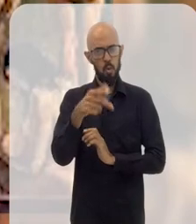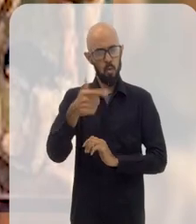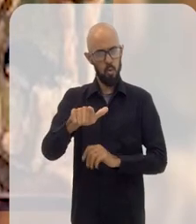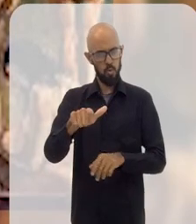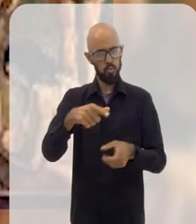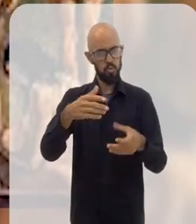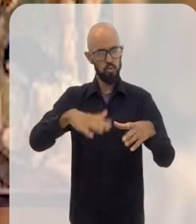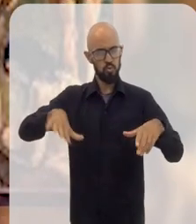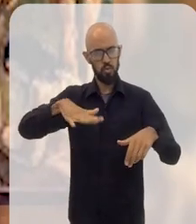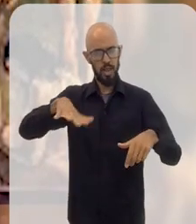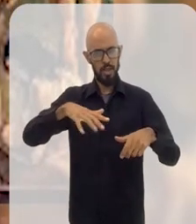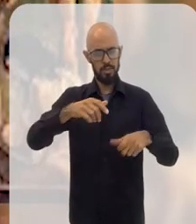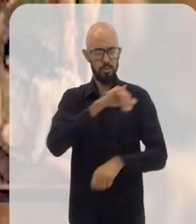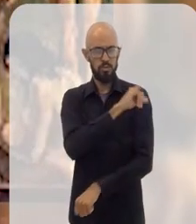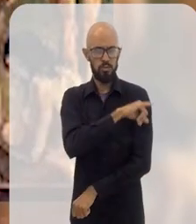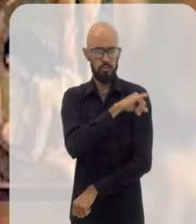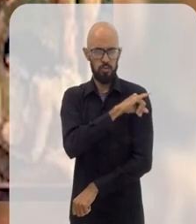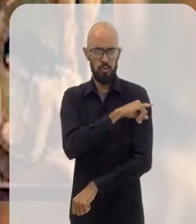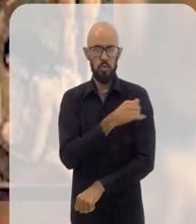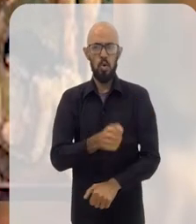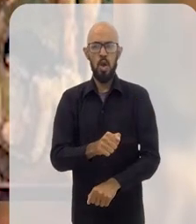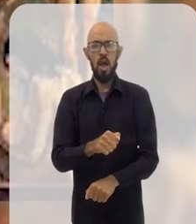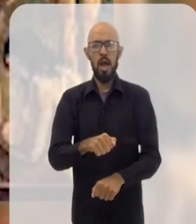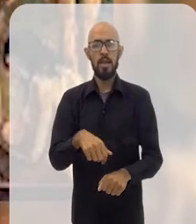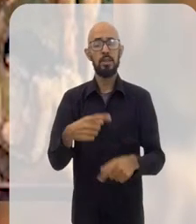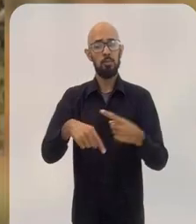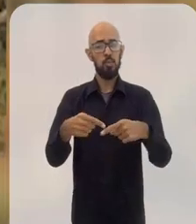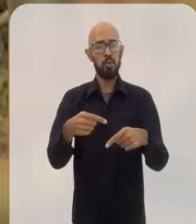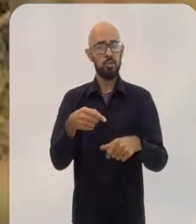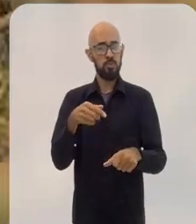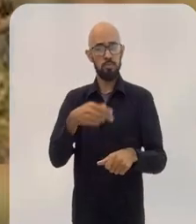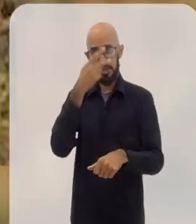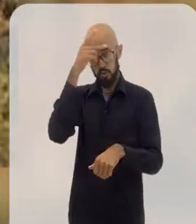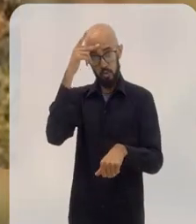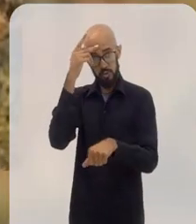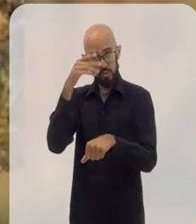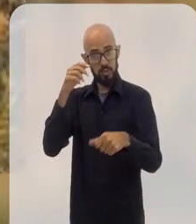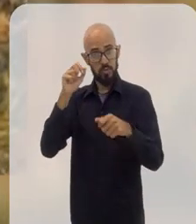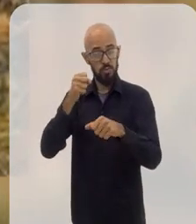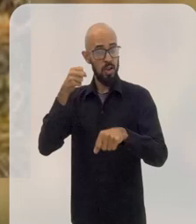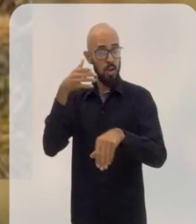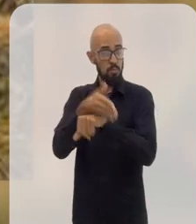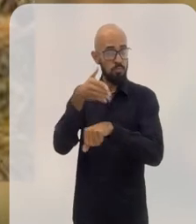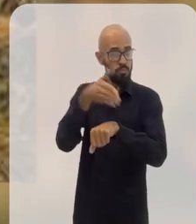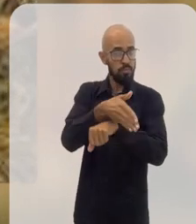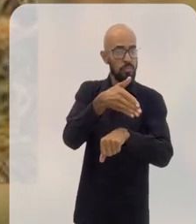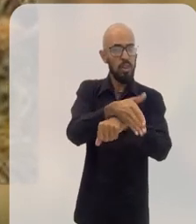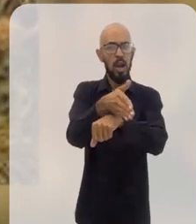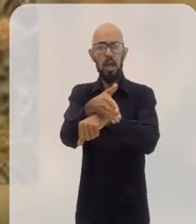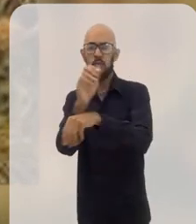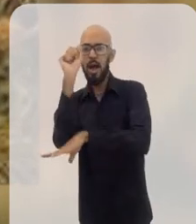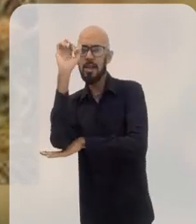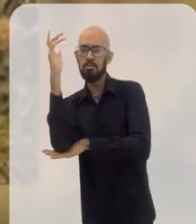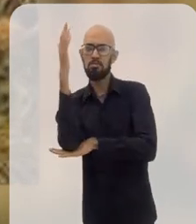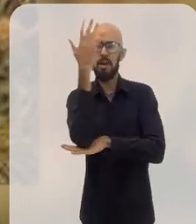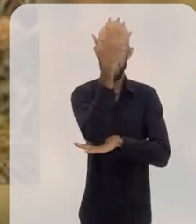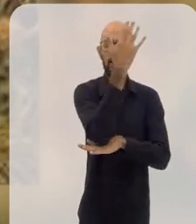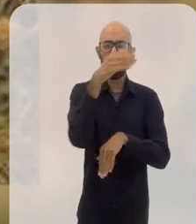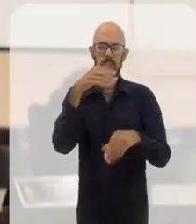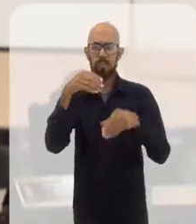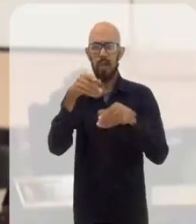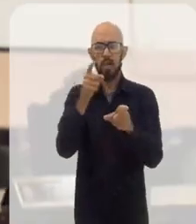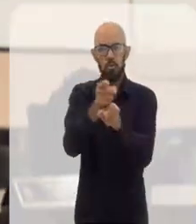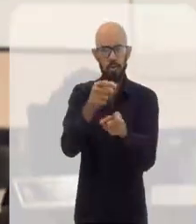então, a área foi ocupada por bandeirantes e aventureiros, que seguiam pelas margens do Rio Paraíba do Sul em busca de